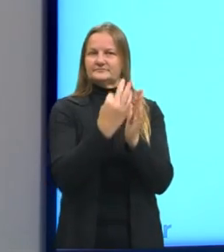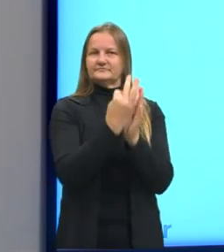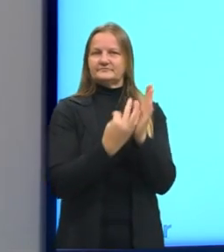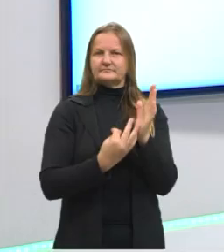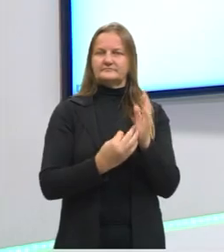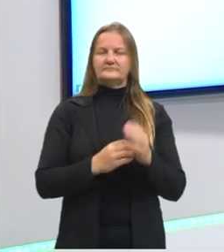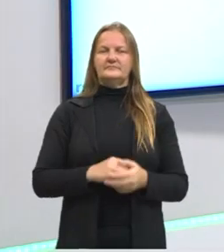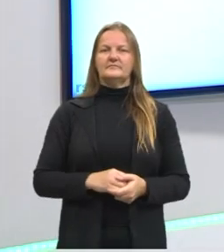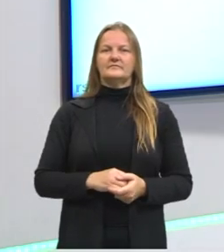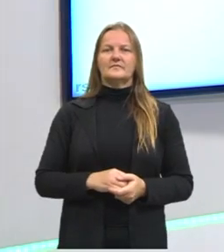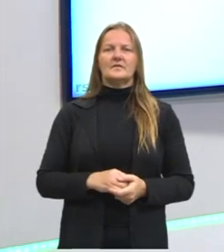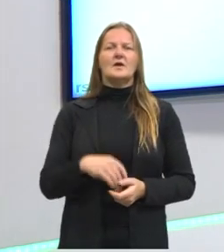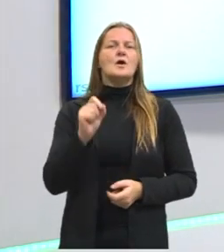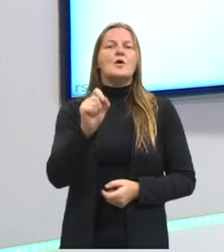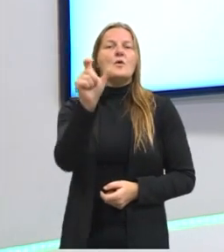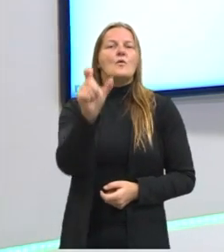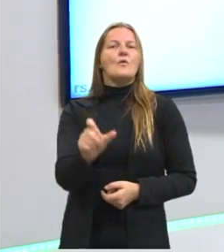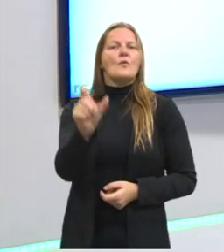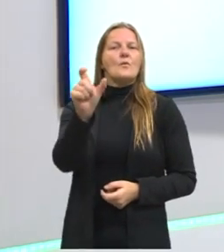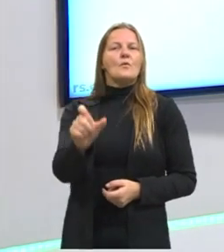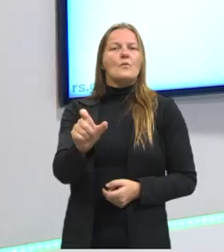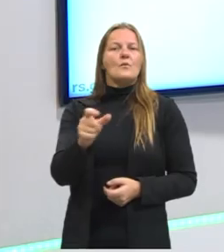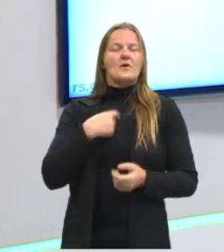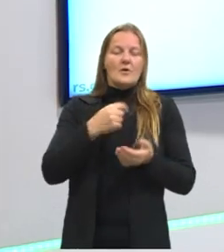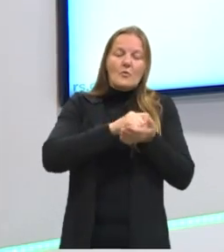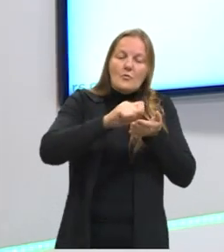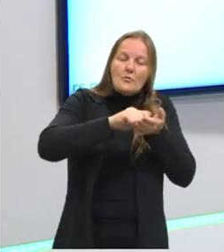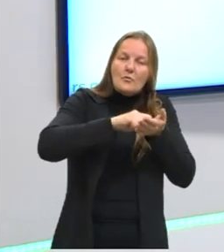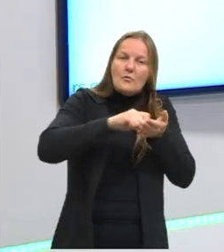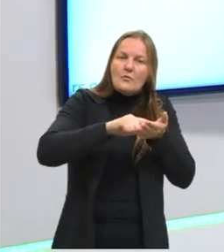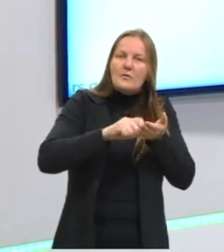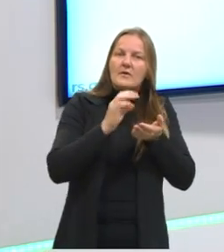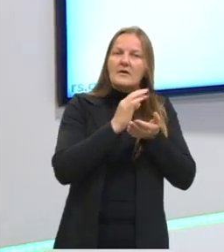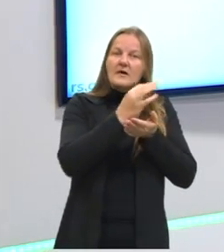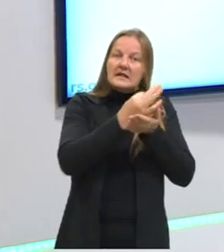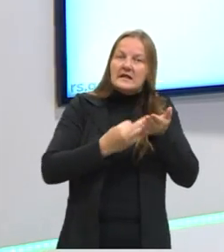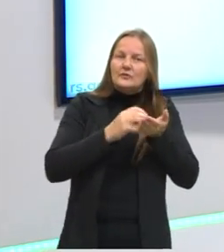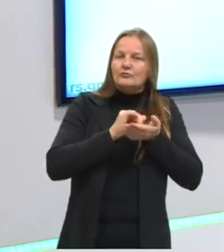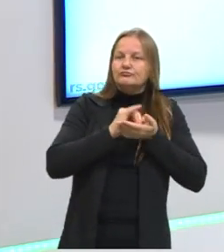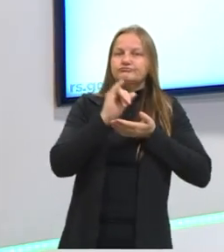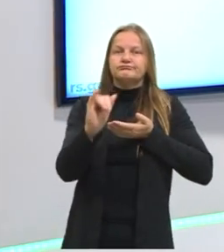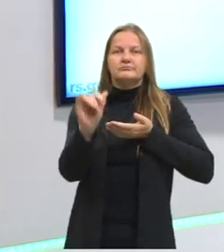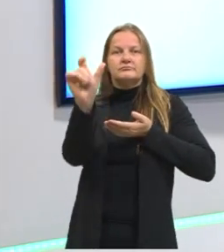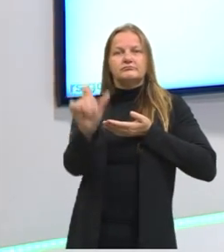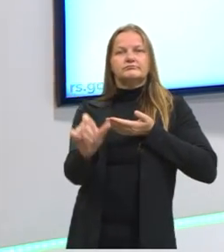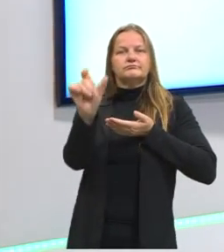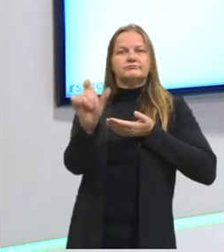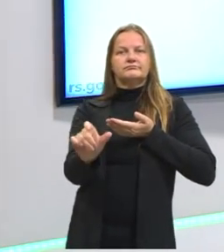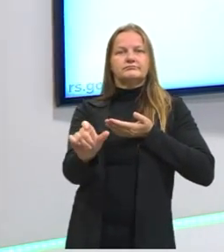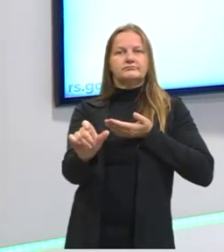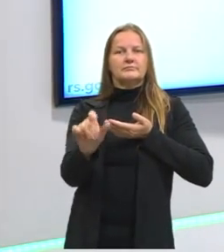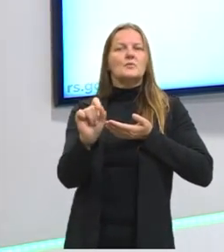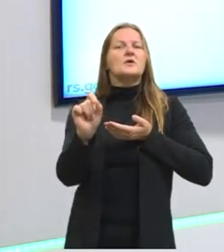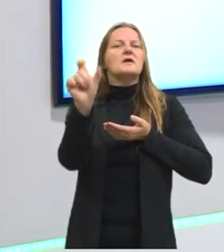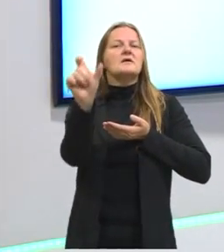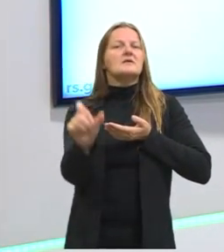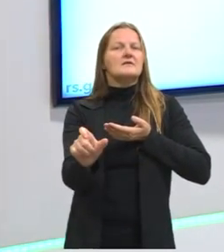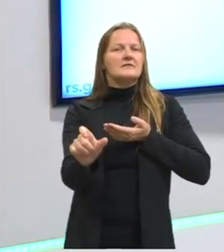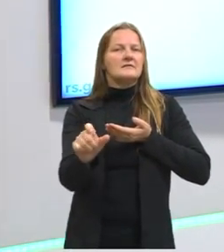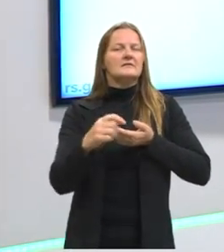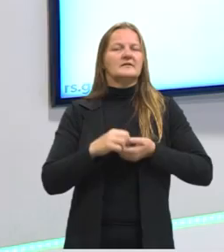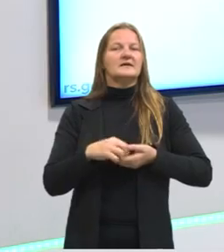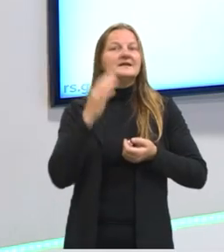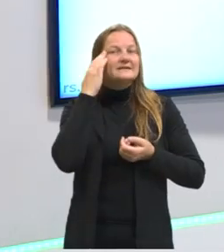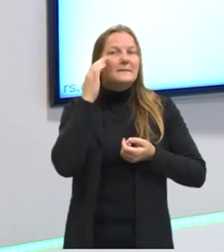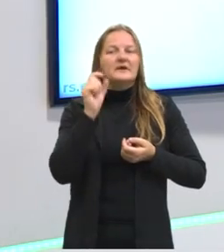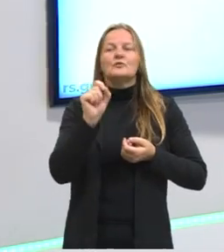A quem esse texto vai estar direcionado? Quem vai ser o meu público? Sabendo